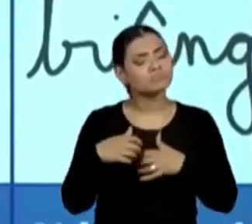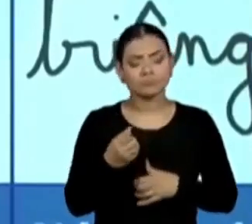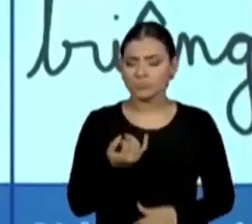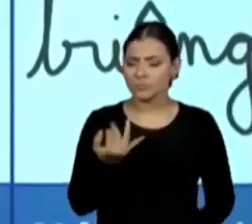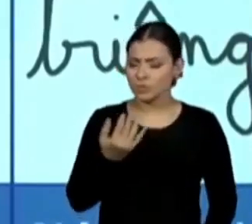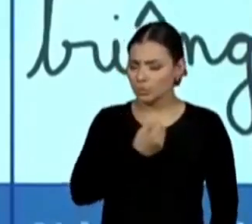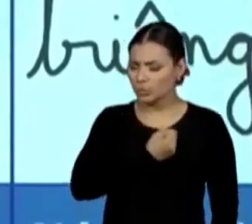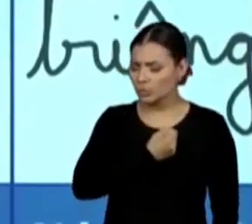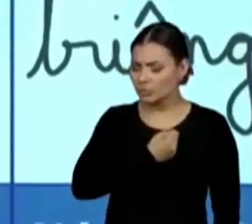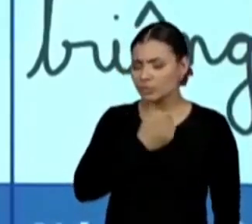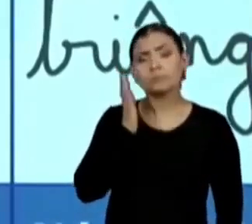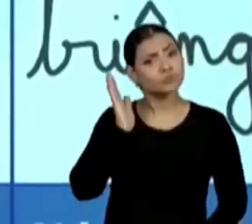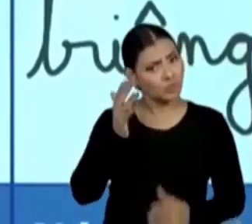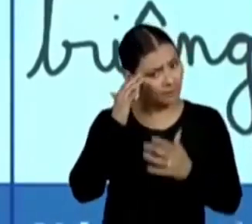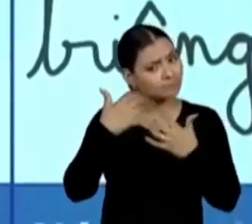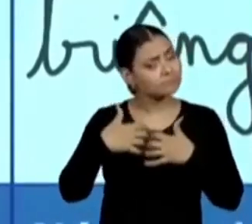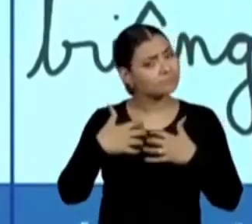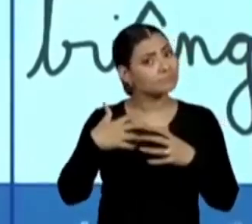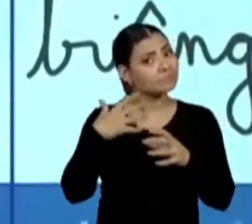fizemos essa contagem,